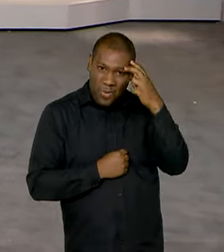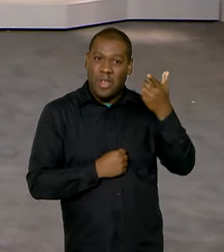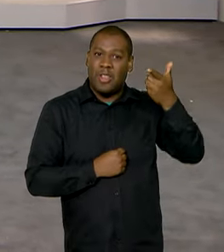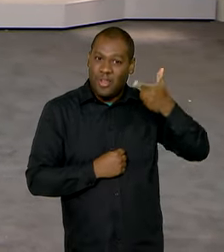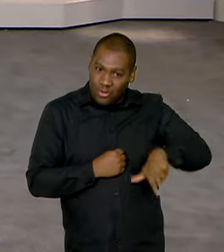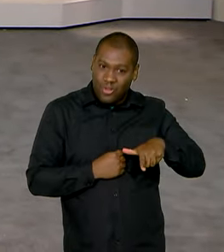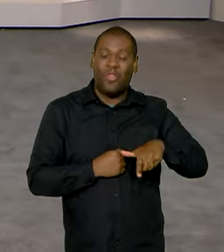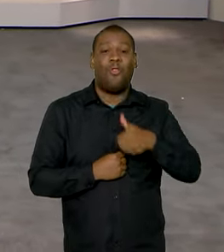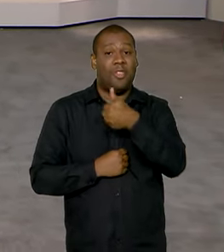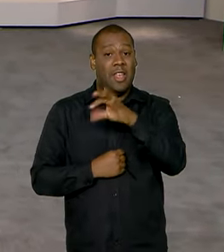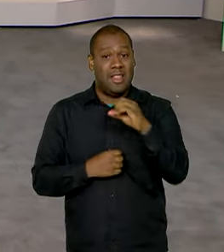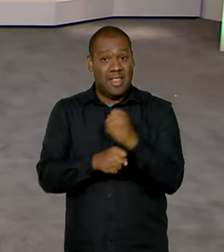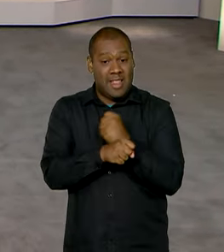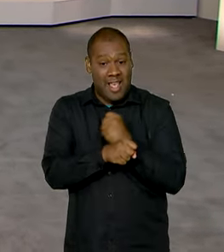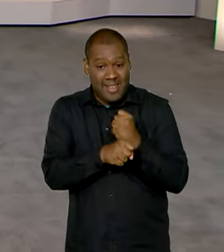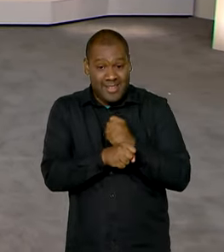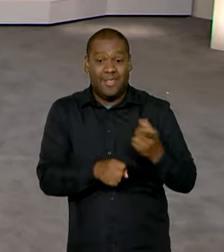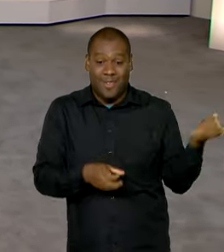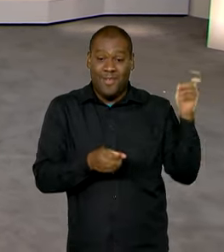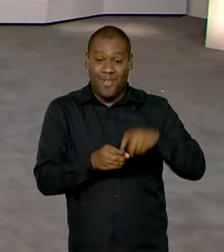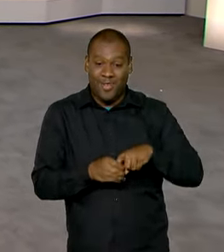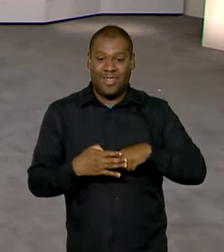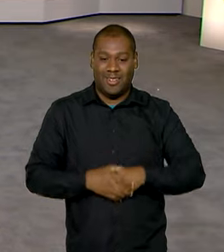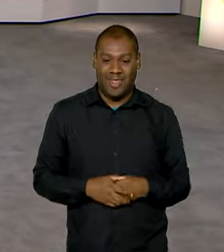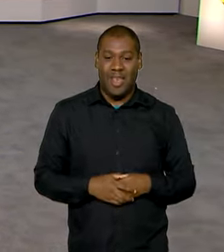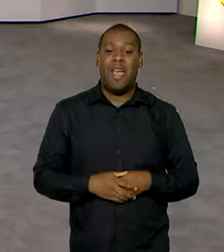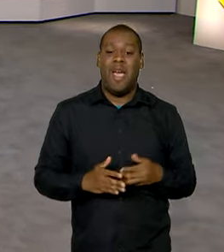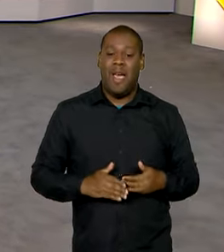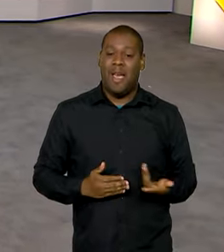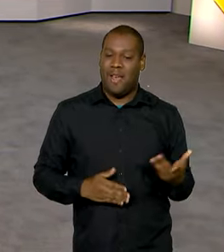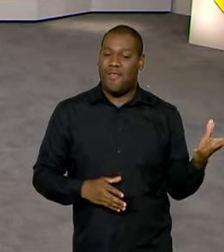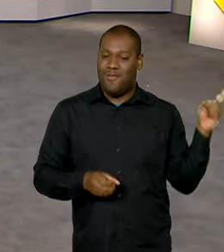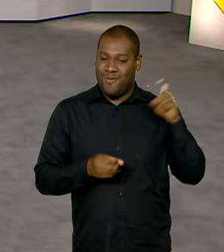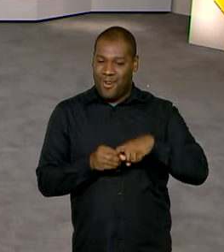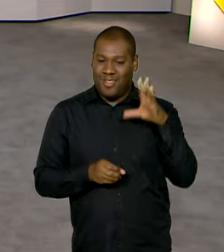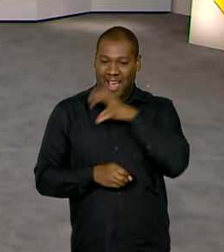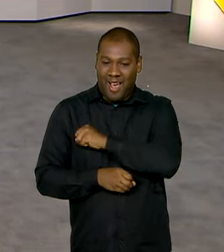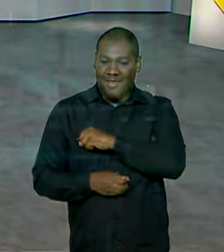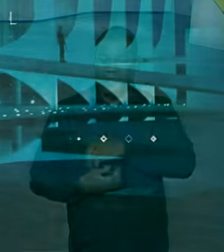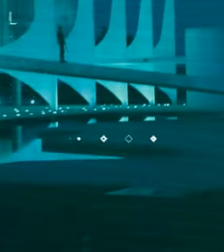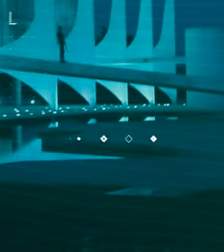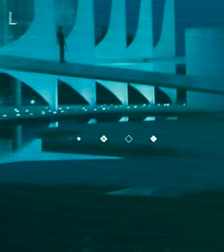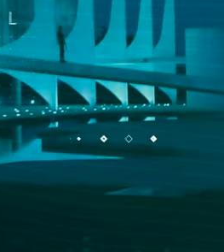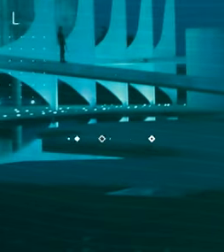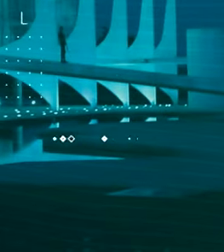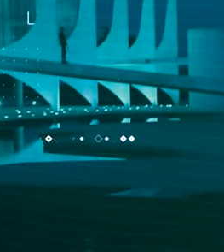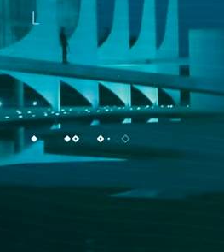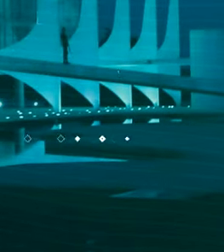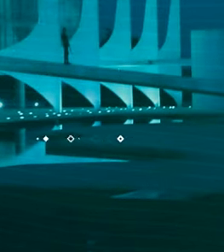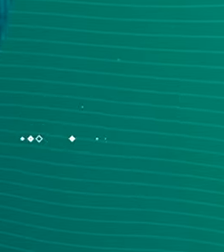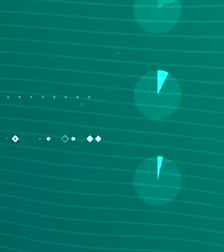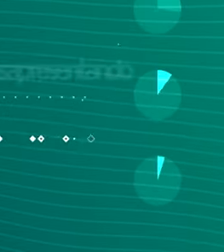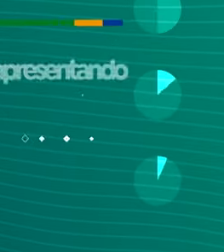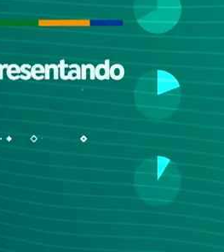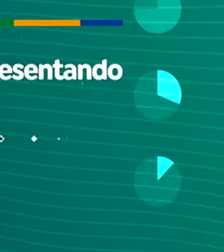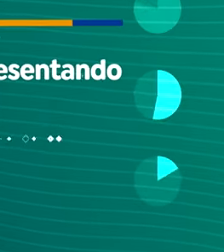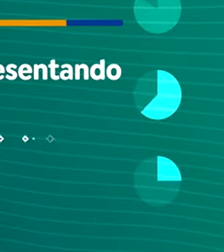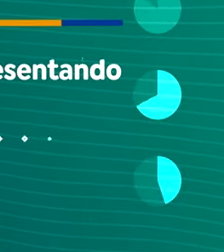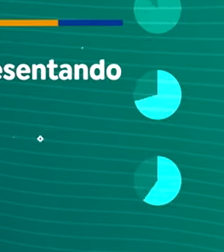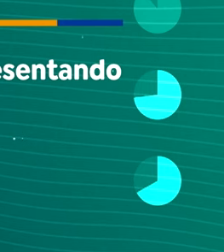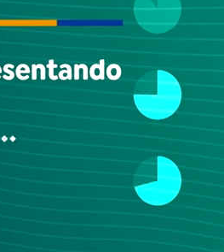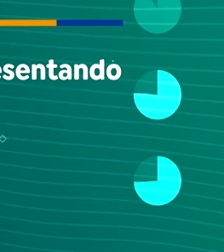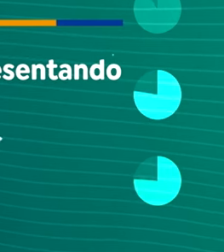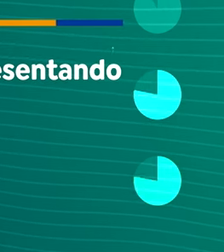de 10 anos sem encontros. Continue aí, ligado com a gente. Tchau, tchau.